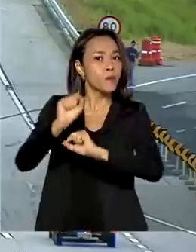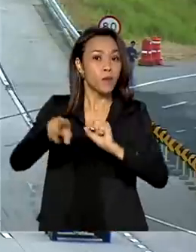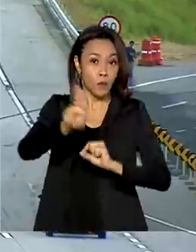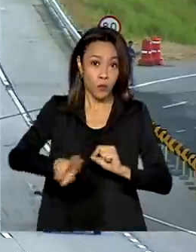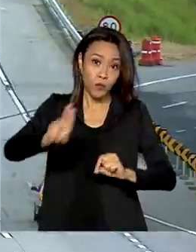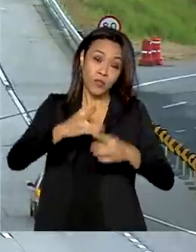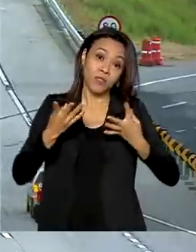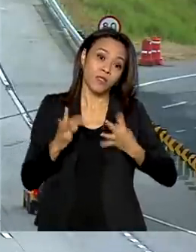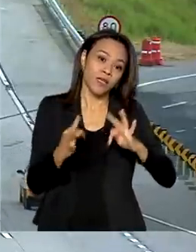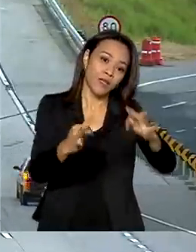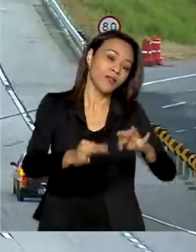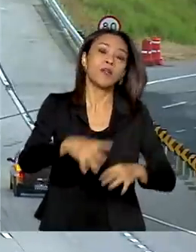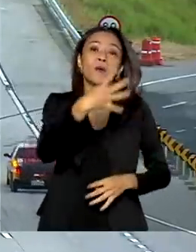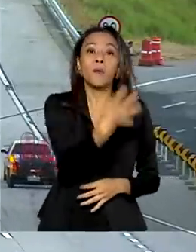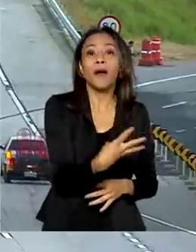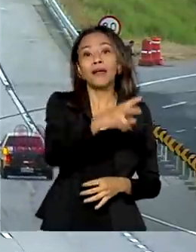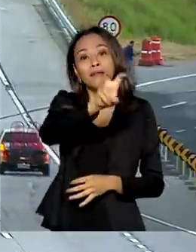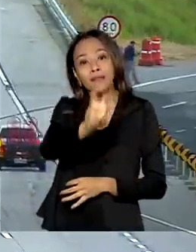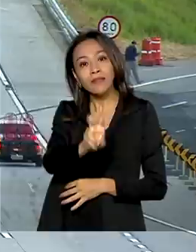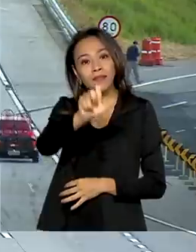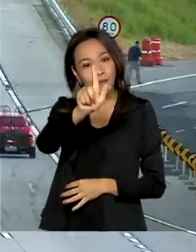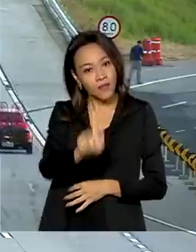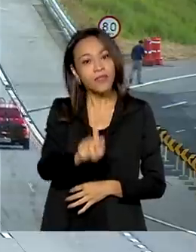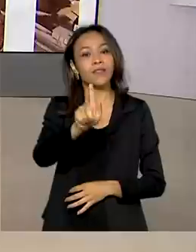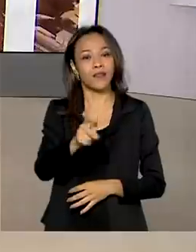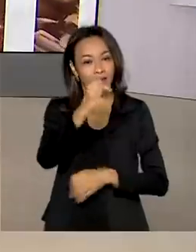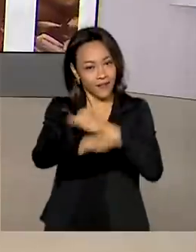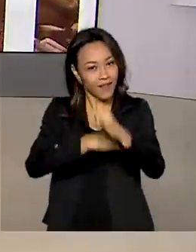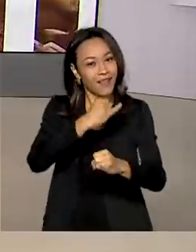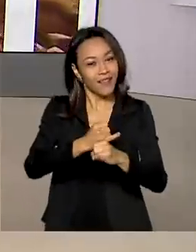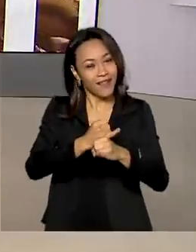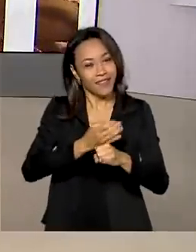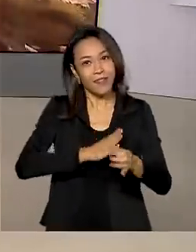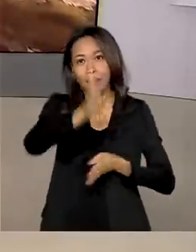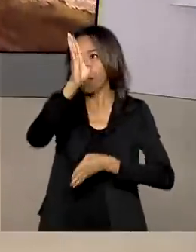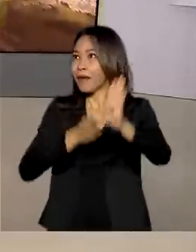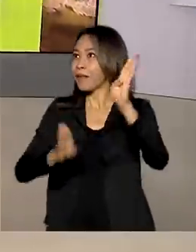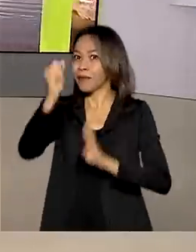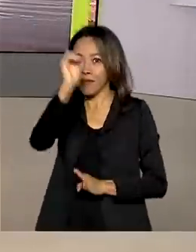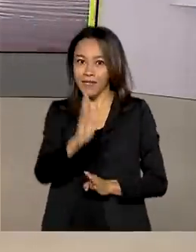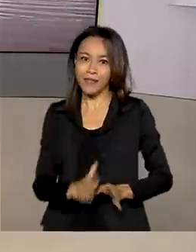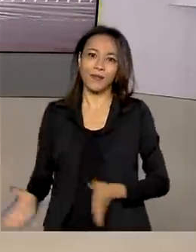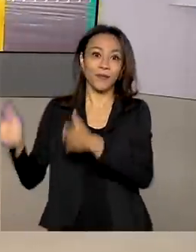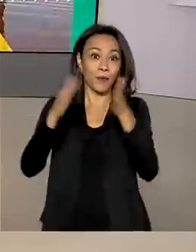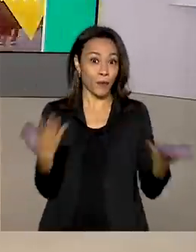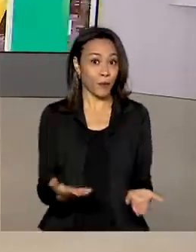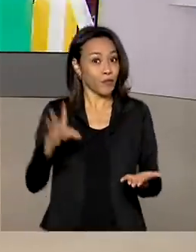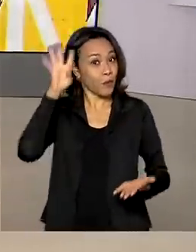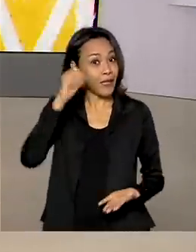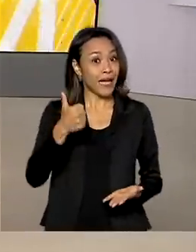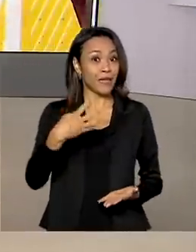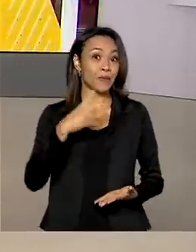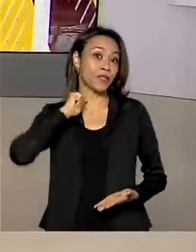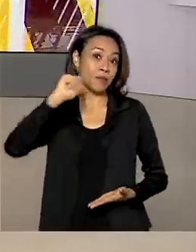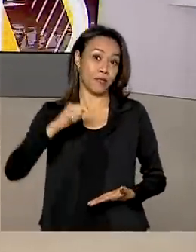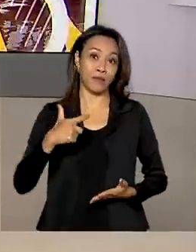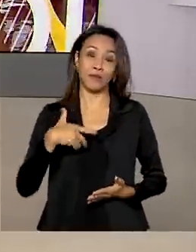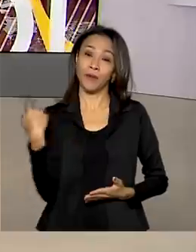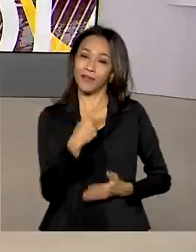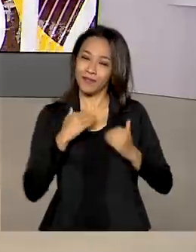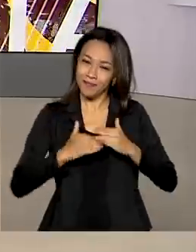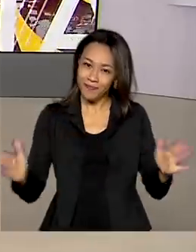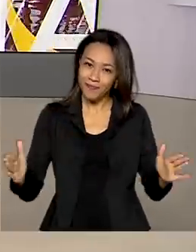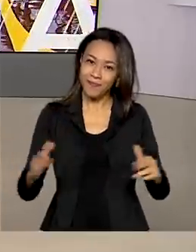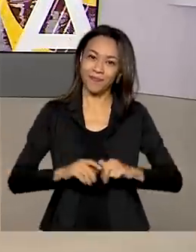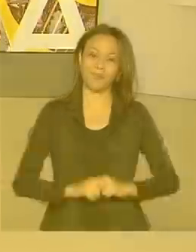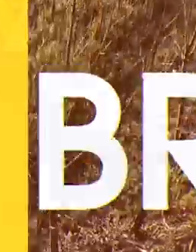tecnologias 4 e 5G nas estradas brasileiras. Quarta-feira, 14 de abril, o Brasil em Dia está